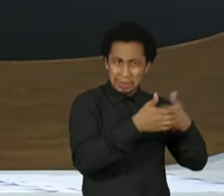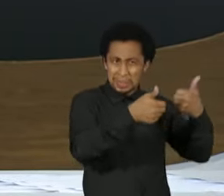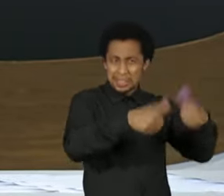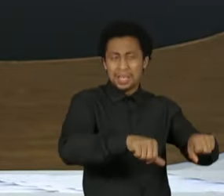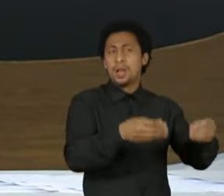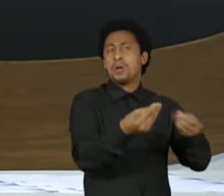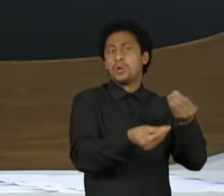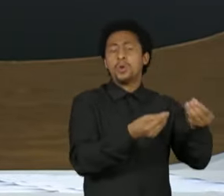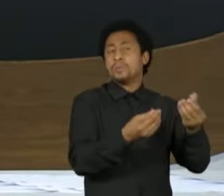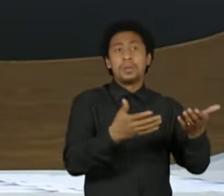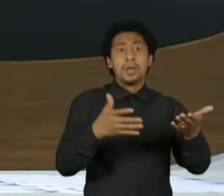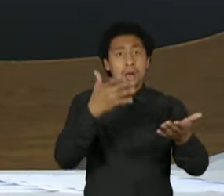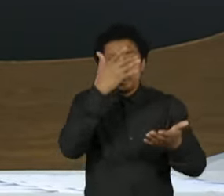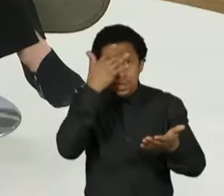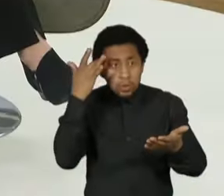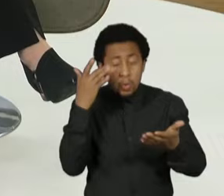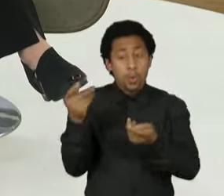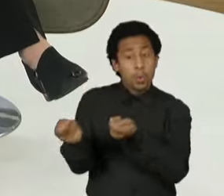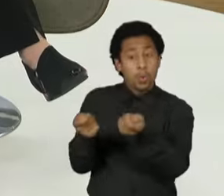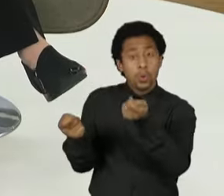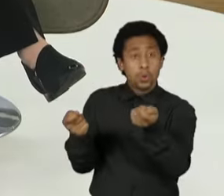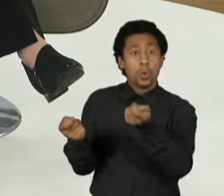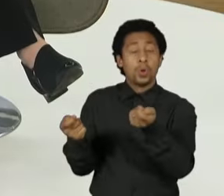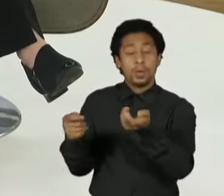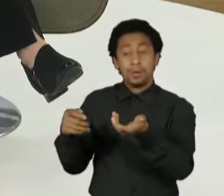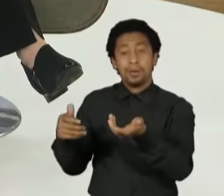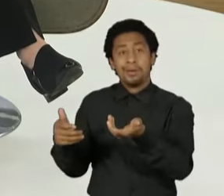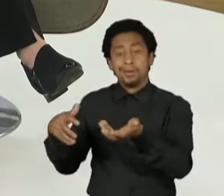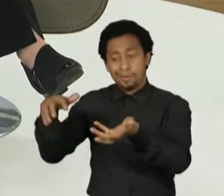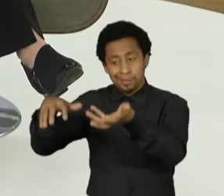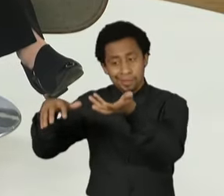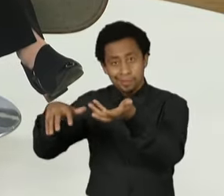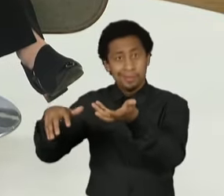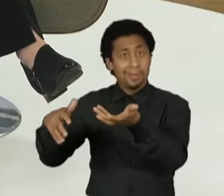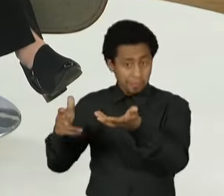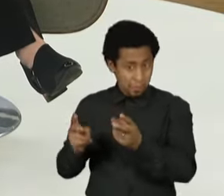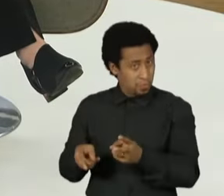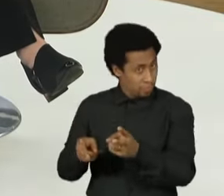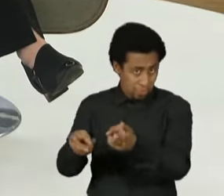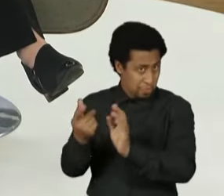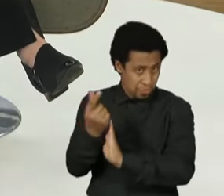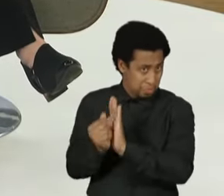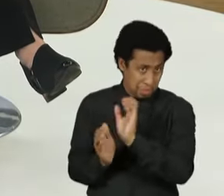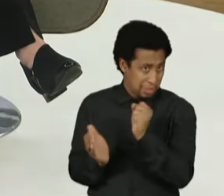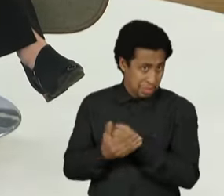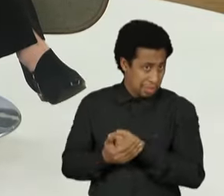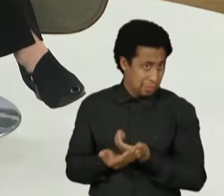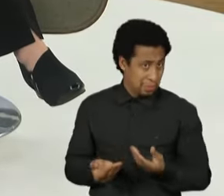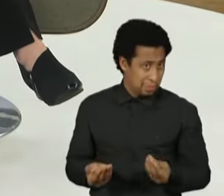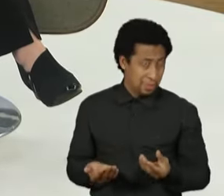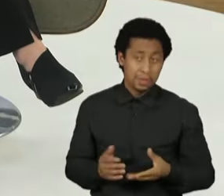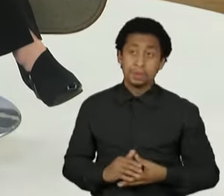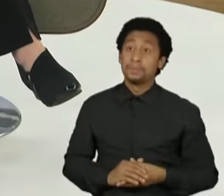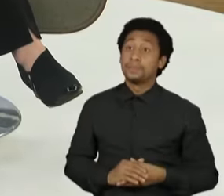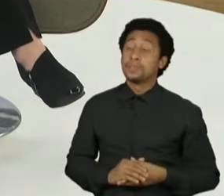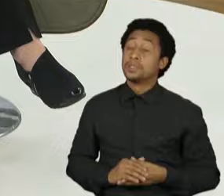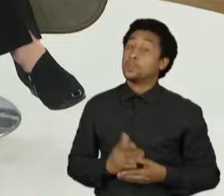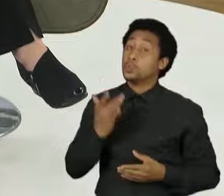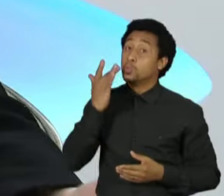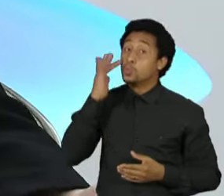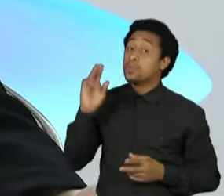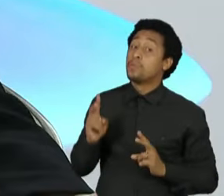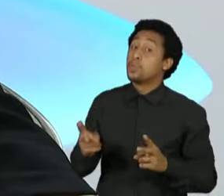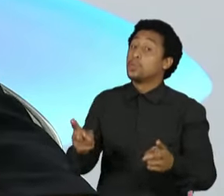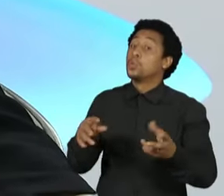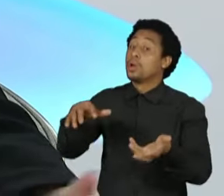Senado é a favor desse mecanismo e vai se reeleger graças a esse mecanismo? Primeiro que nós não sabemos se vão se reeleger, mas